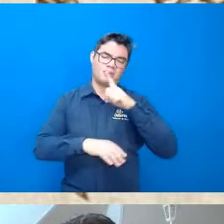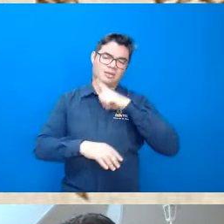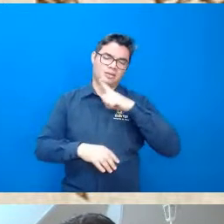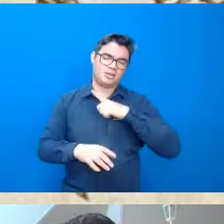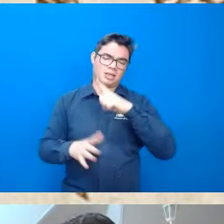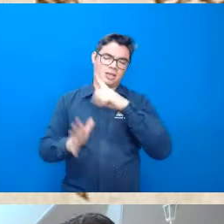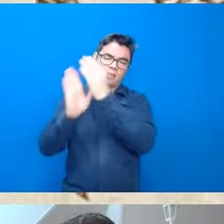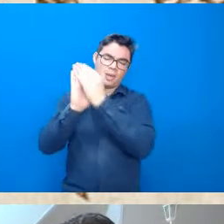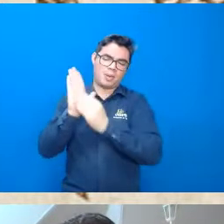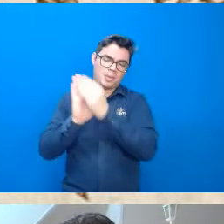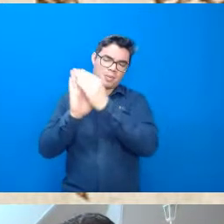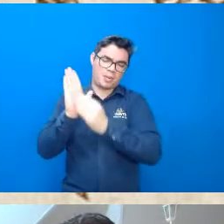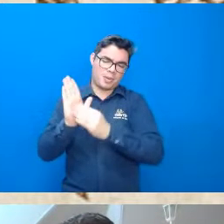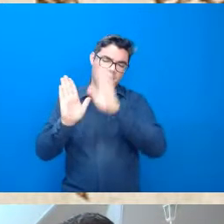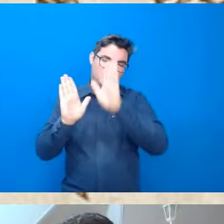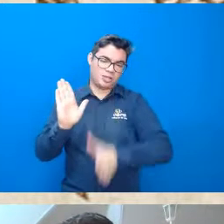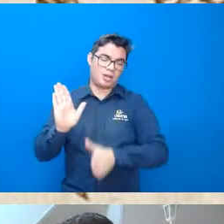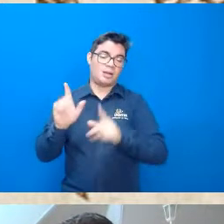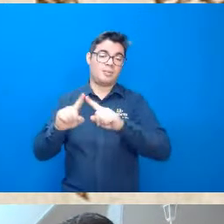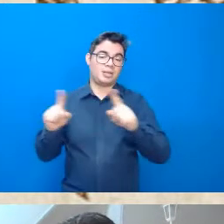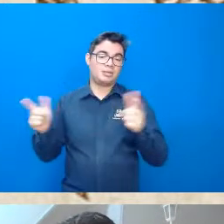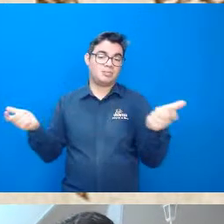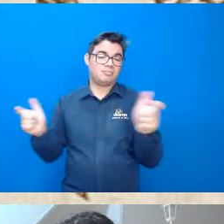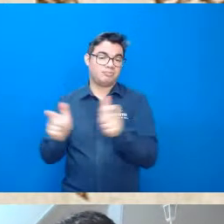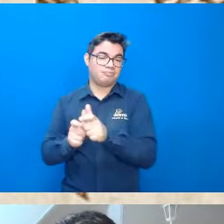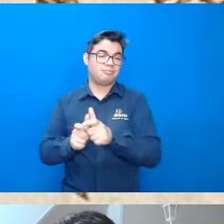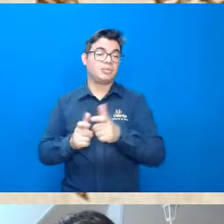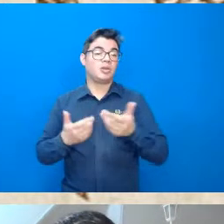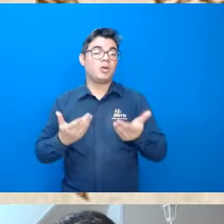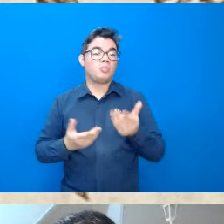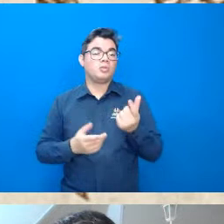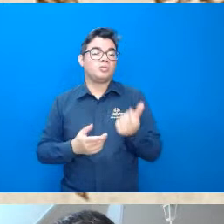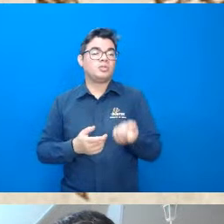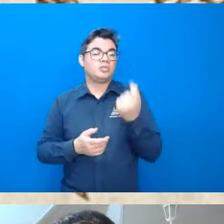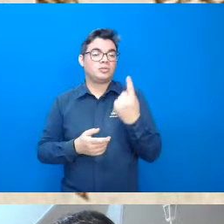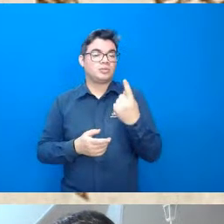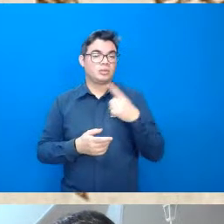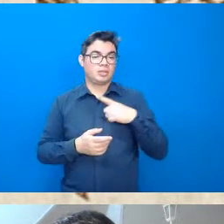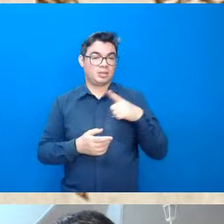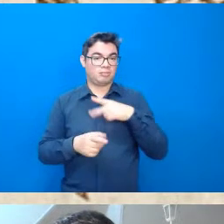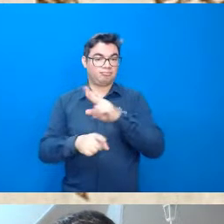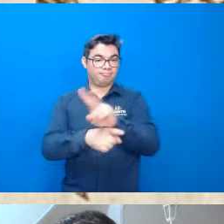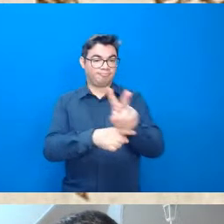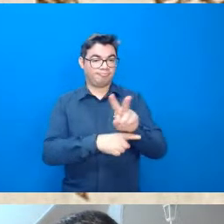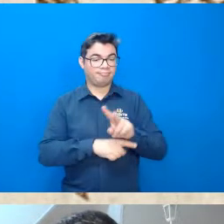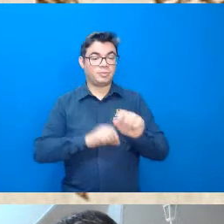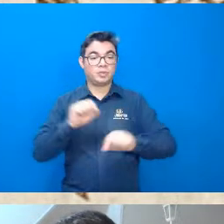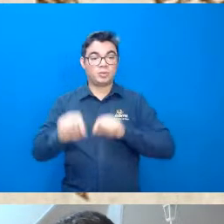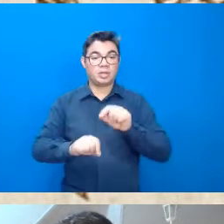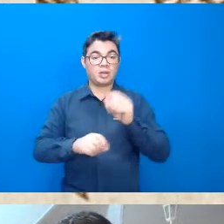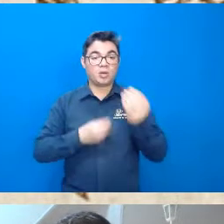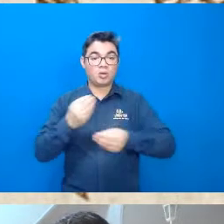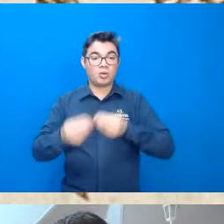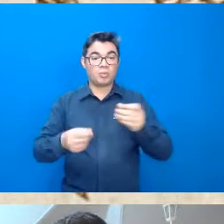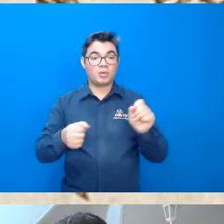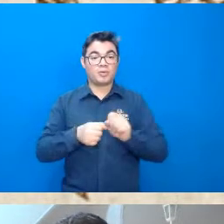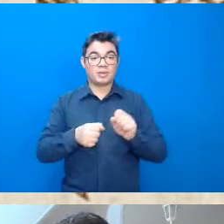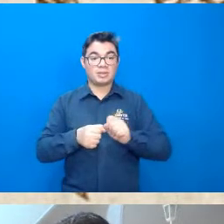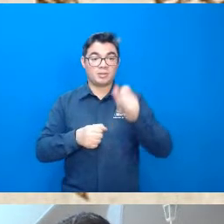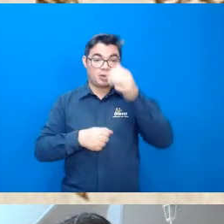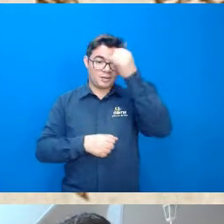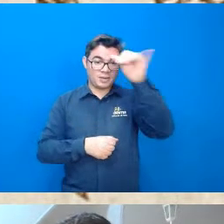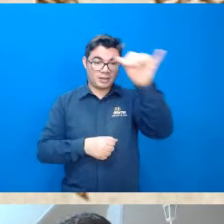catalogadas não sei se assim essa a palavra mas colocadas em diferentes estados de conservação então como que a gente pode fazer para evitar